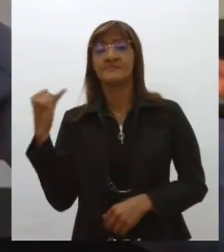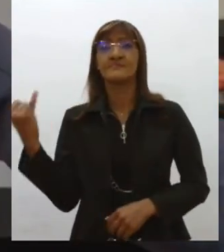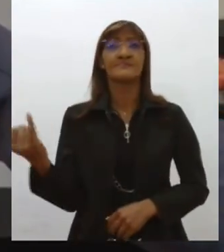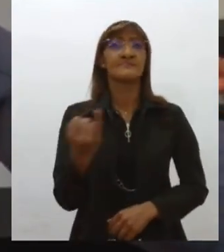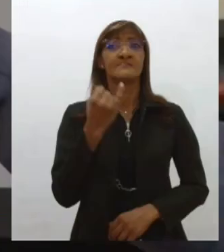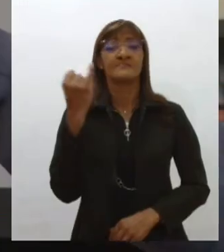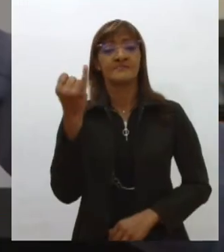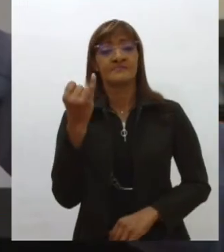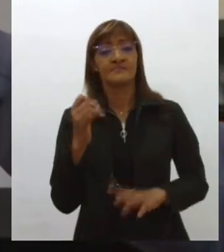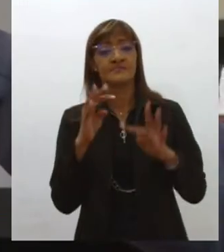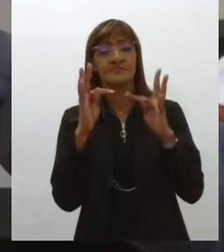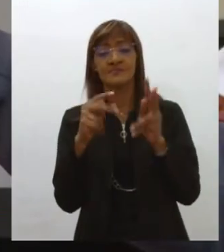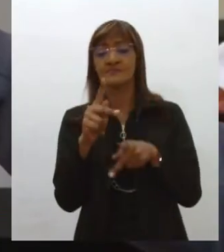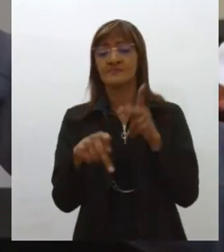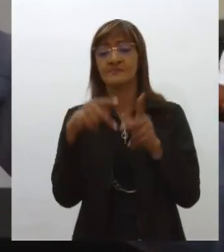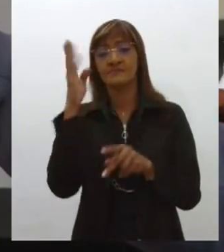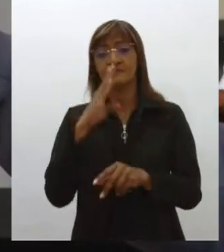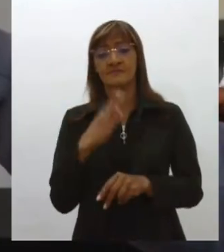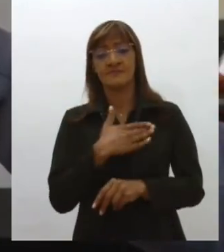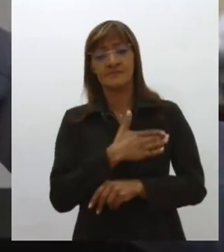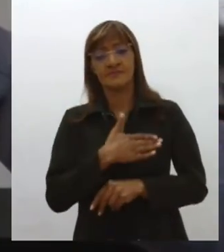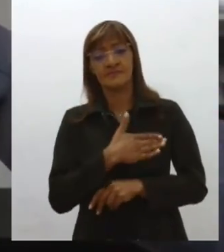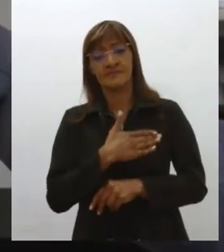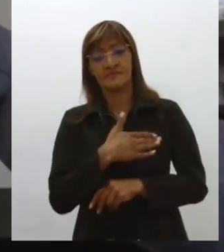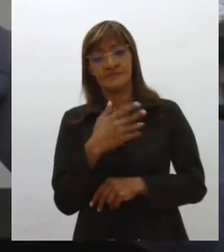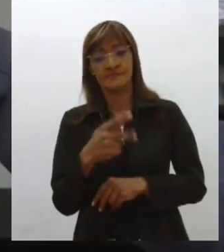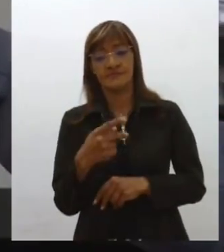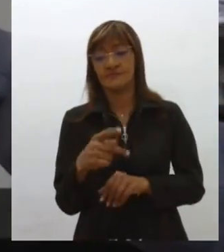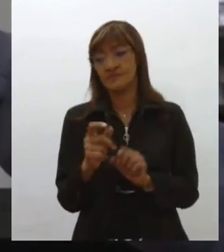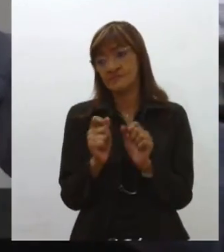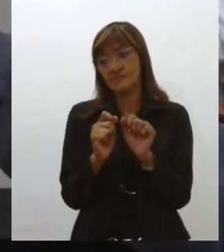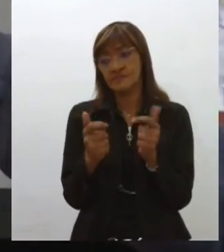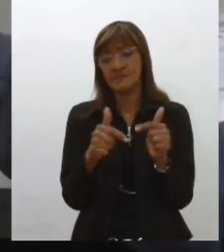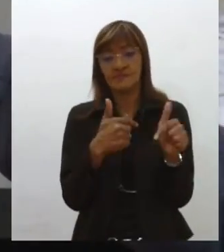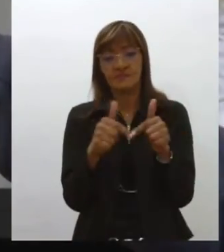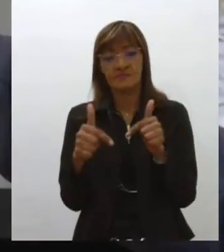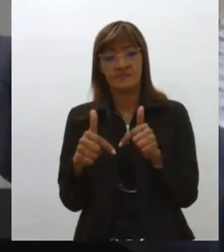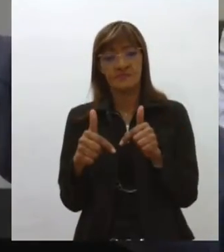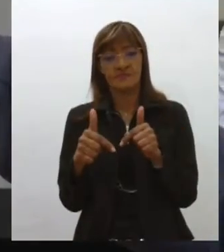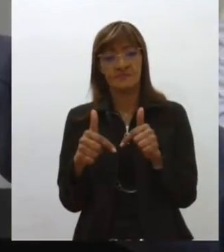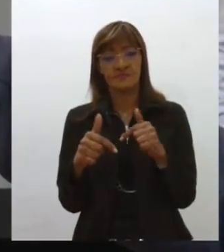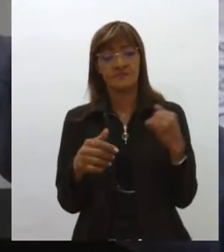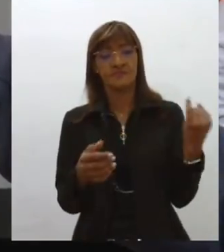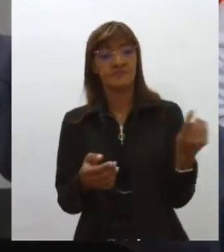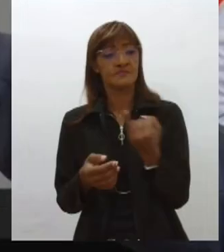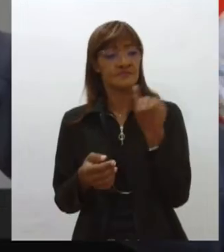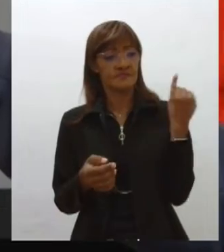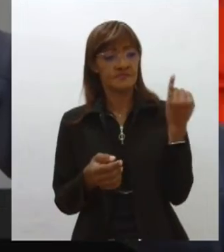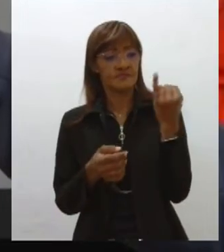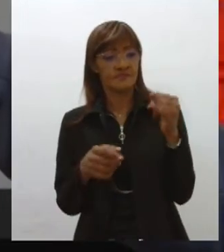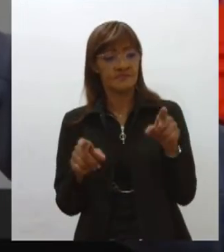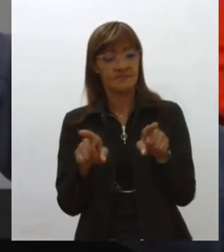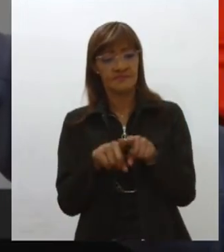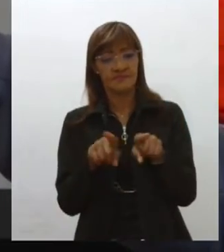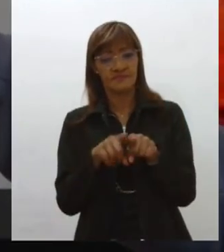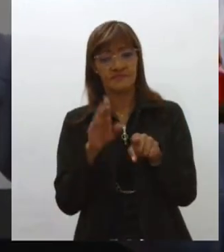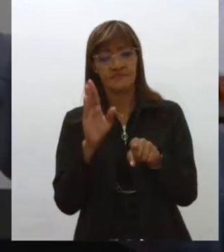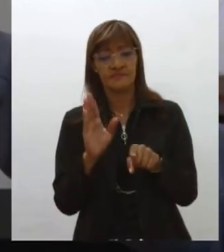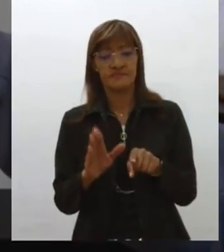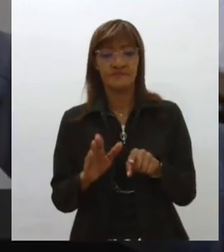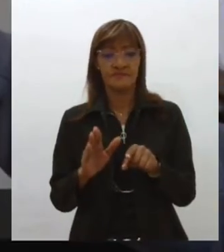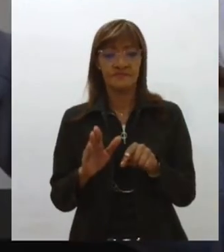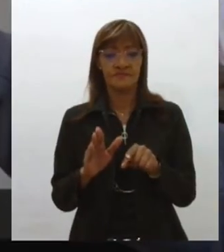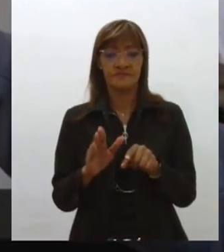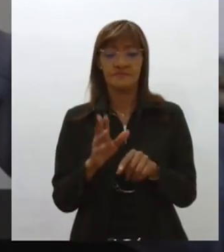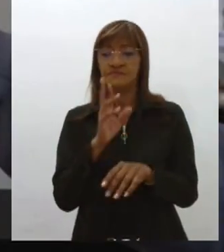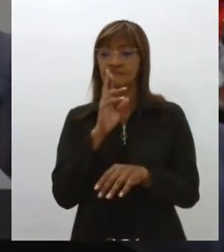todos os brasileiros. E é claro, o trabalho que a defesa civil faz é importante na prevenção, na mitigação, na resposta